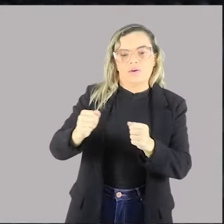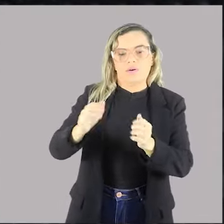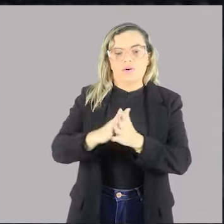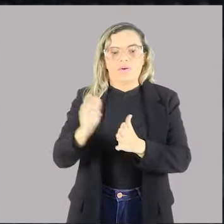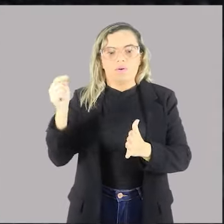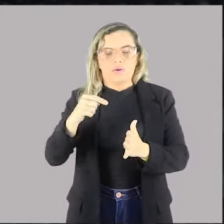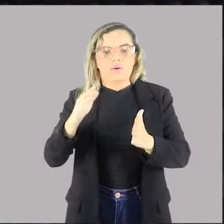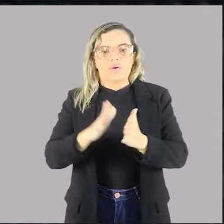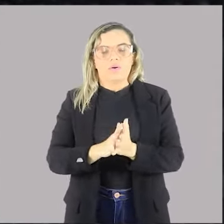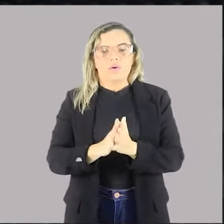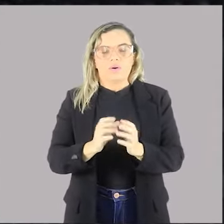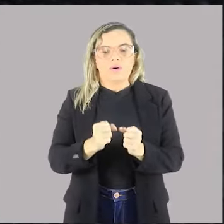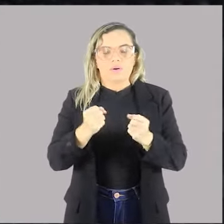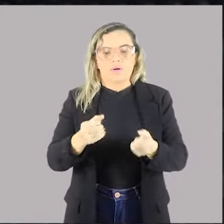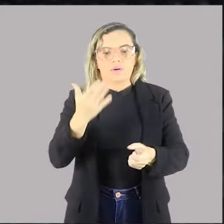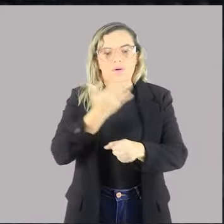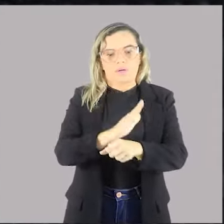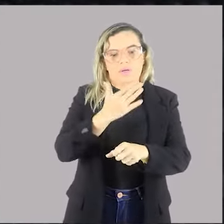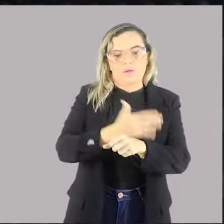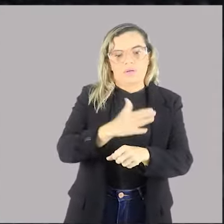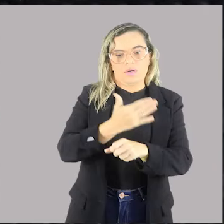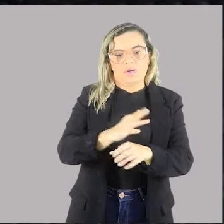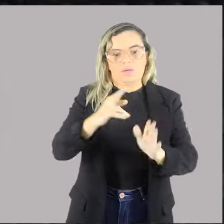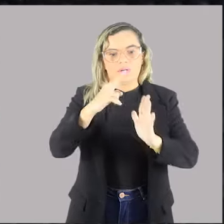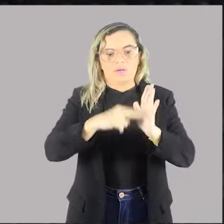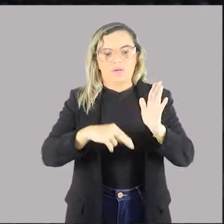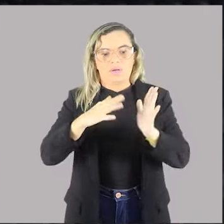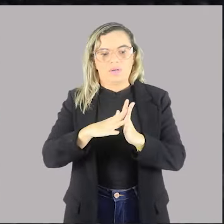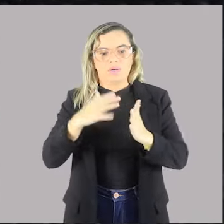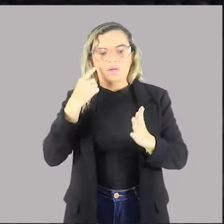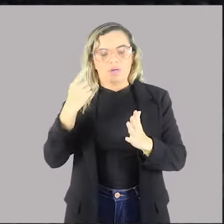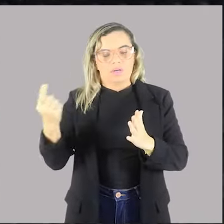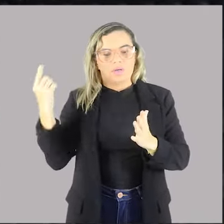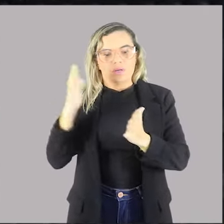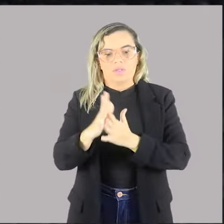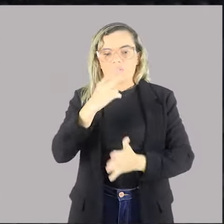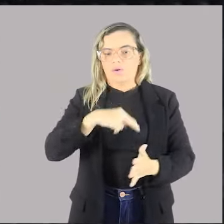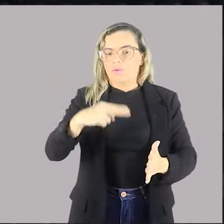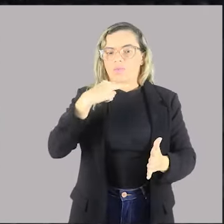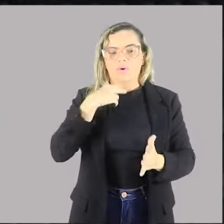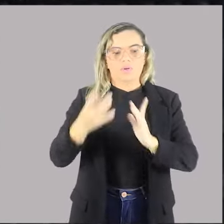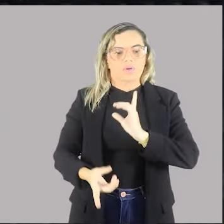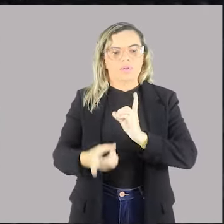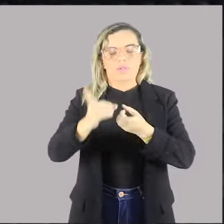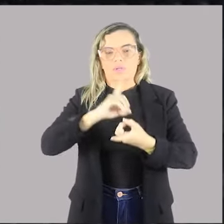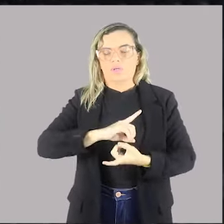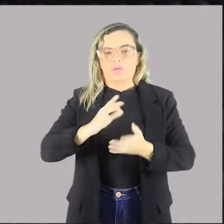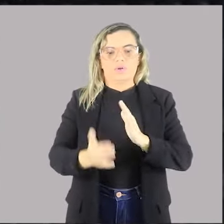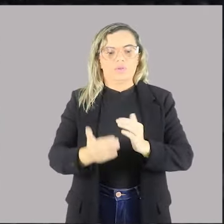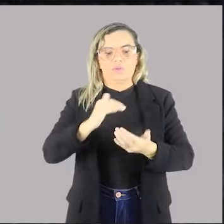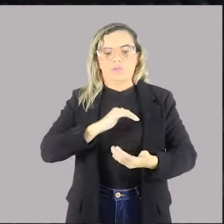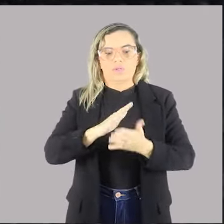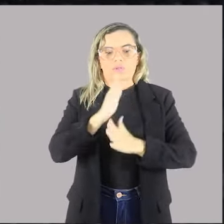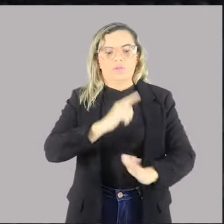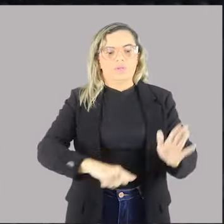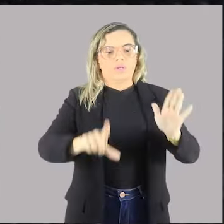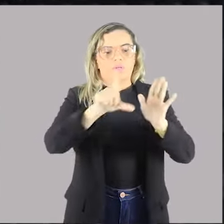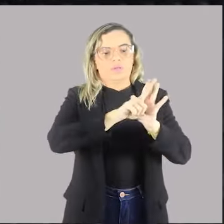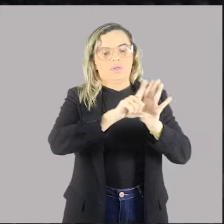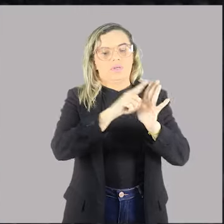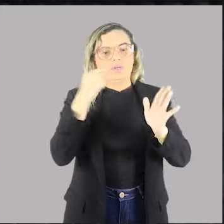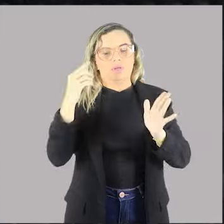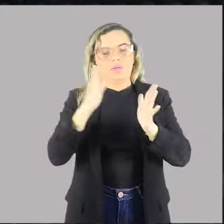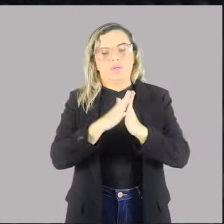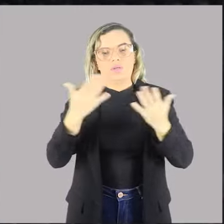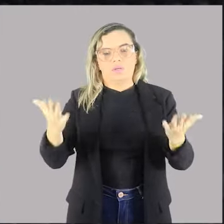normativos. Esse poder não pode contrariar lei, ou seja, ele é sempre um poder que cria regramentos